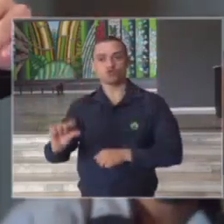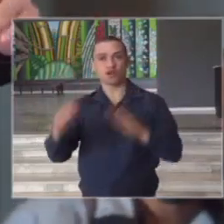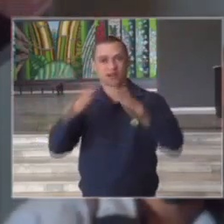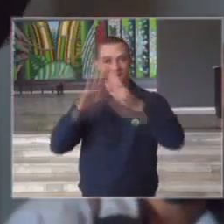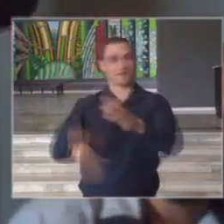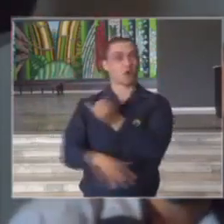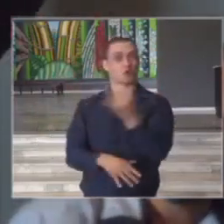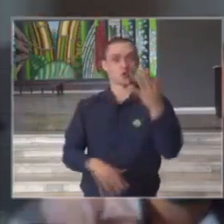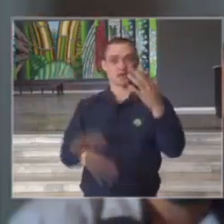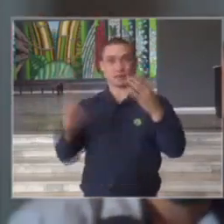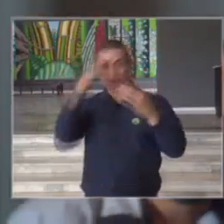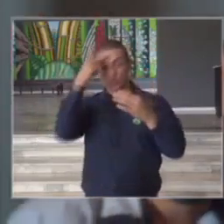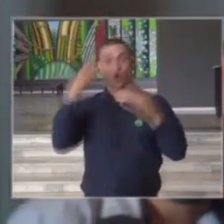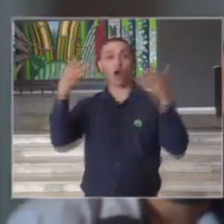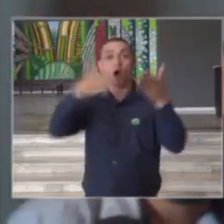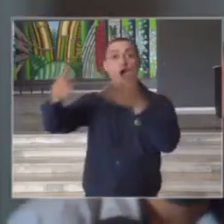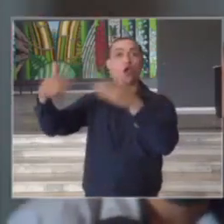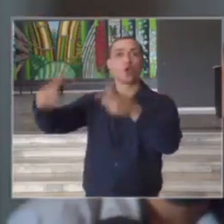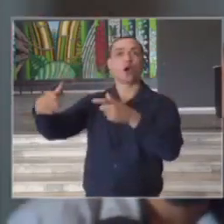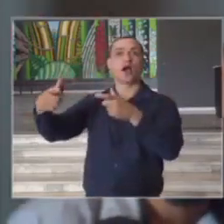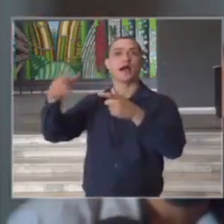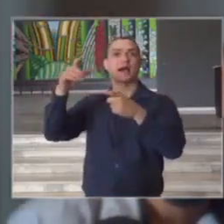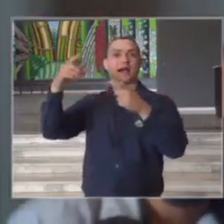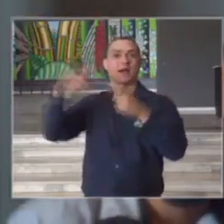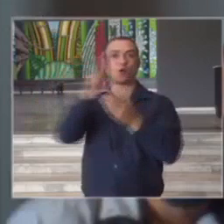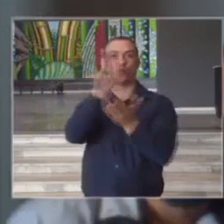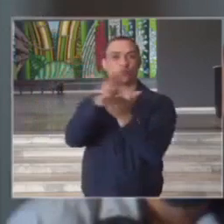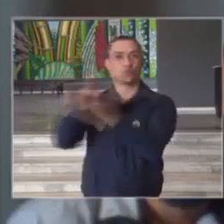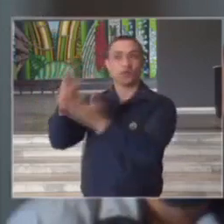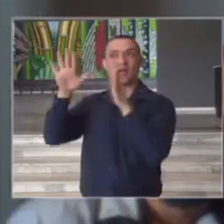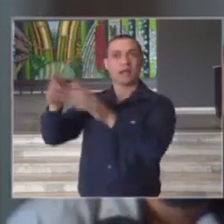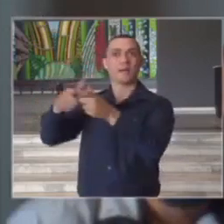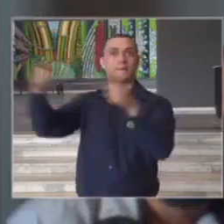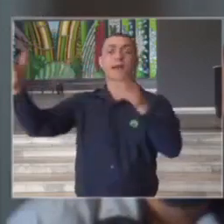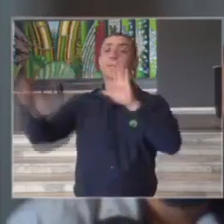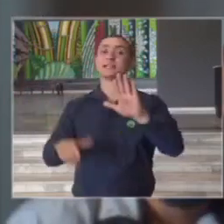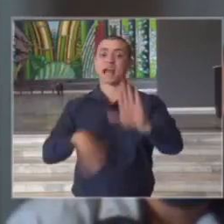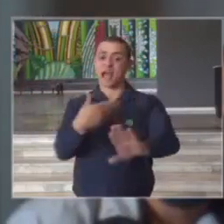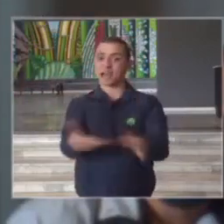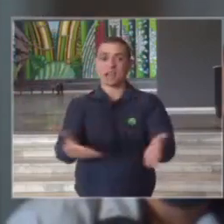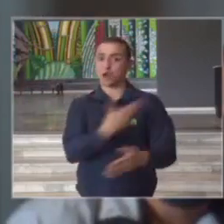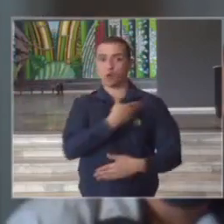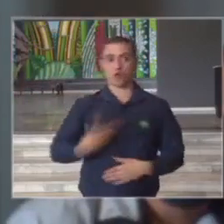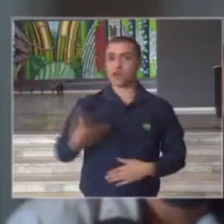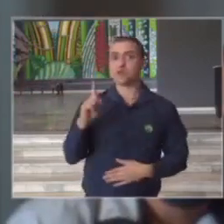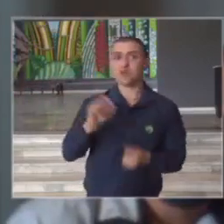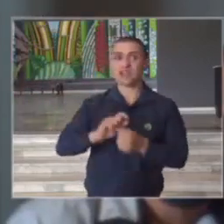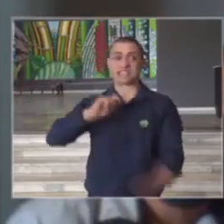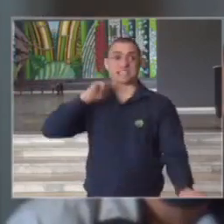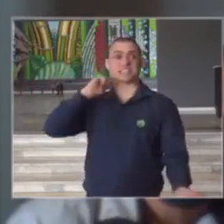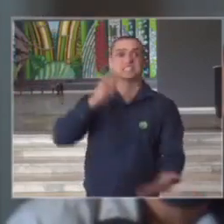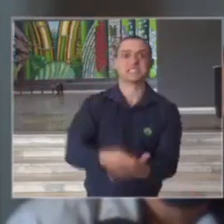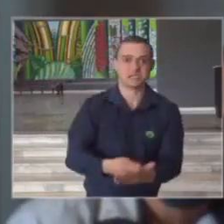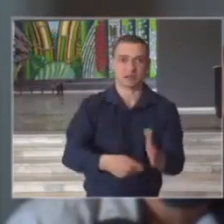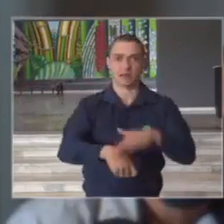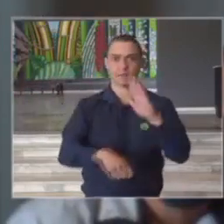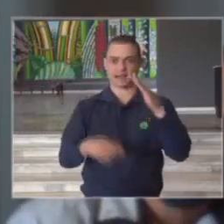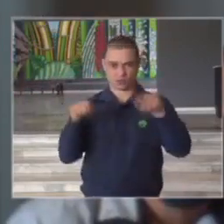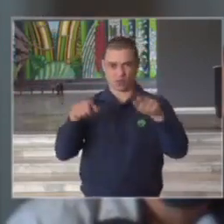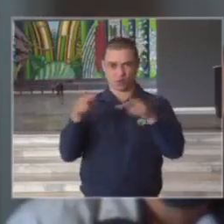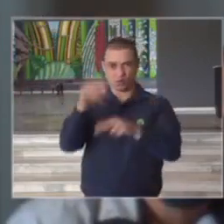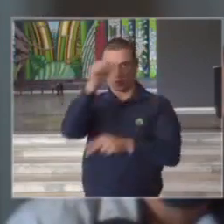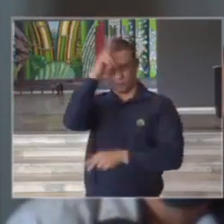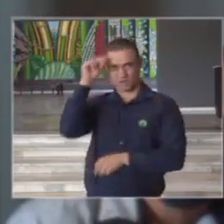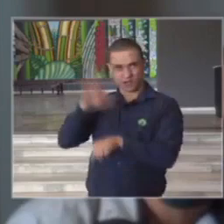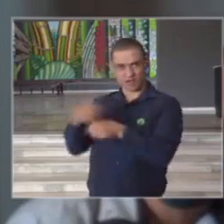isolamento sobe o índice de ocupação nas unidades de terapia intensiva no entanto o governo até agora não fez nenhuma ação mais drástica como essa que o